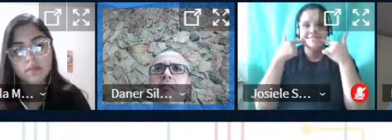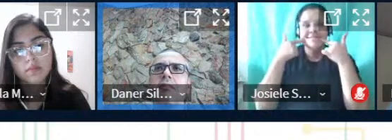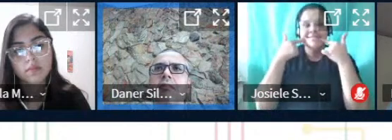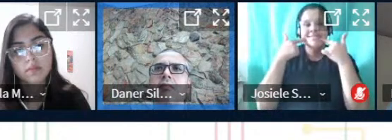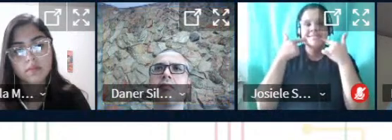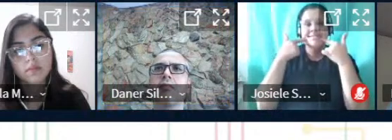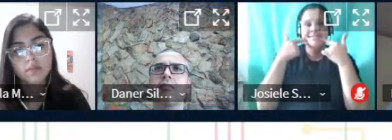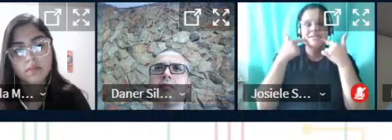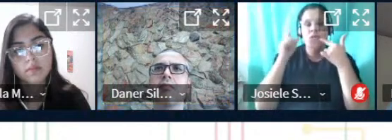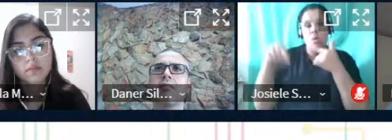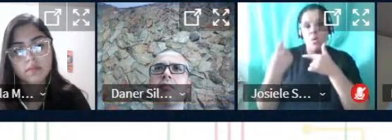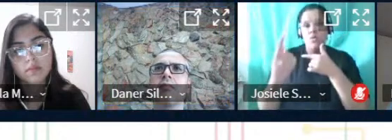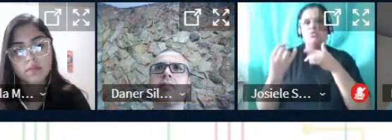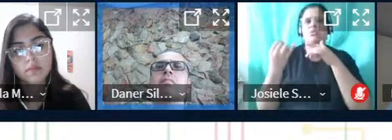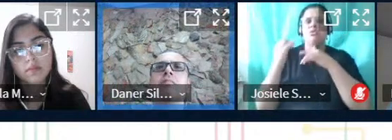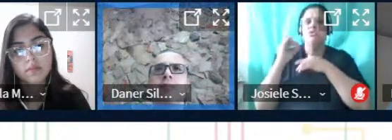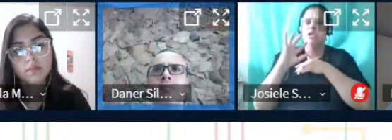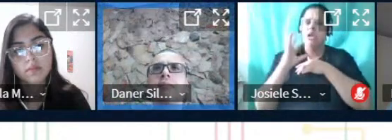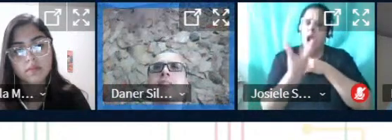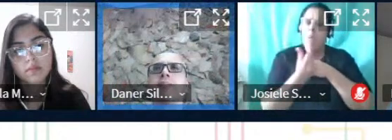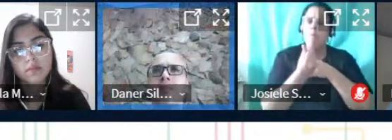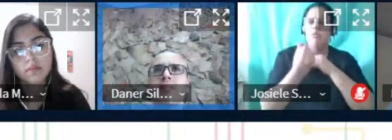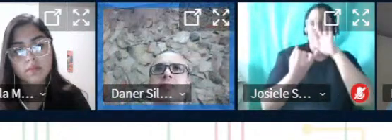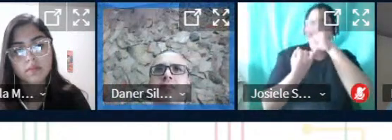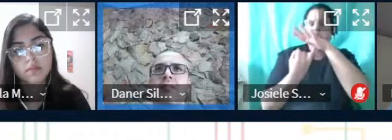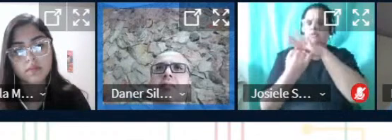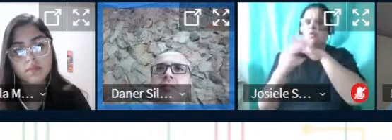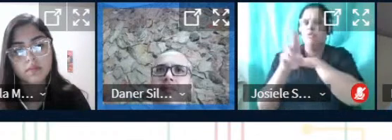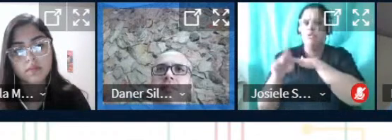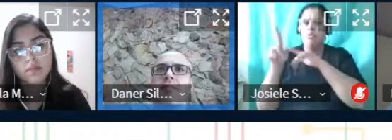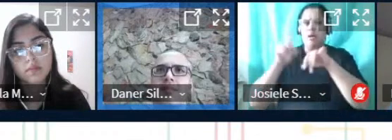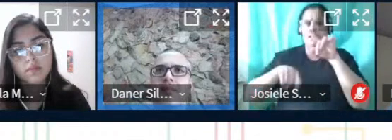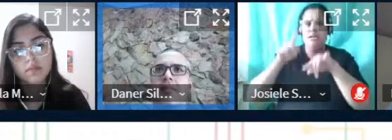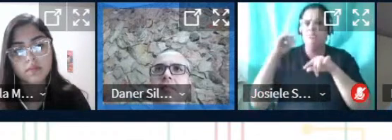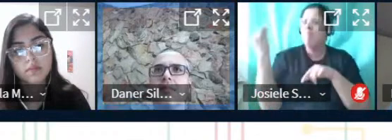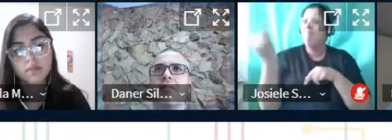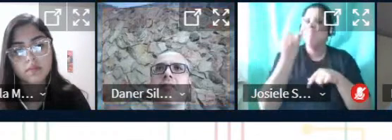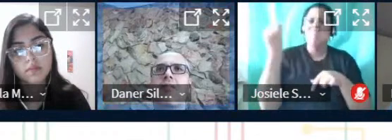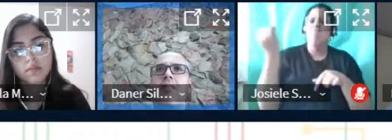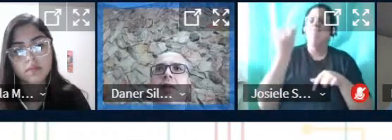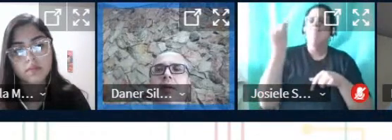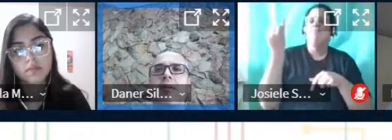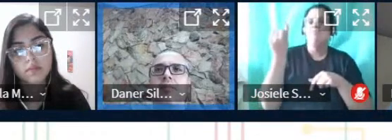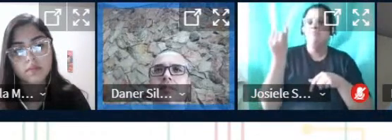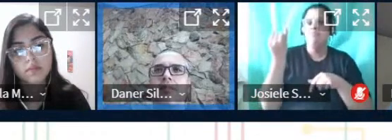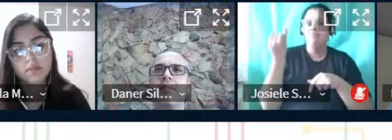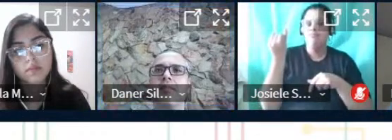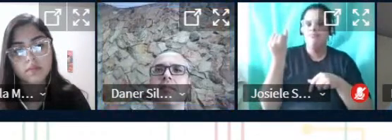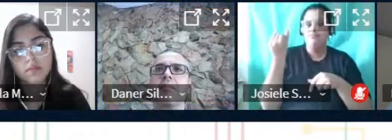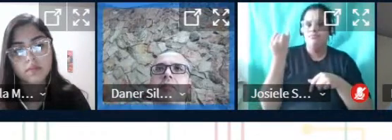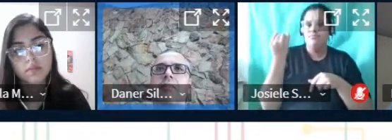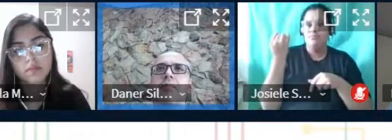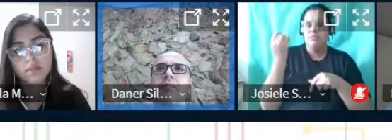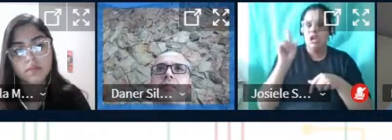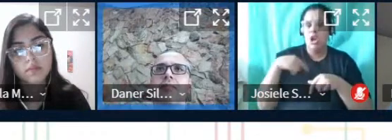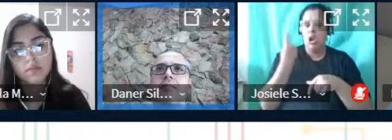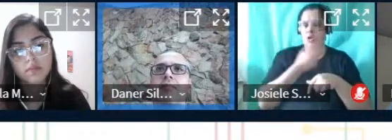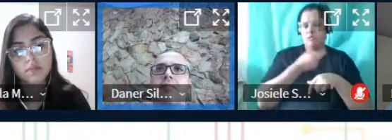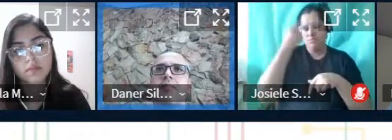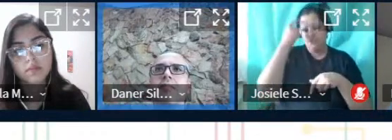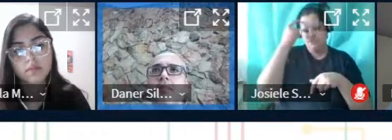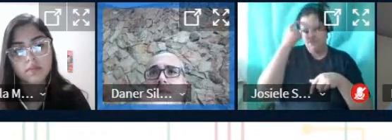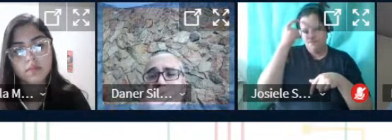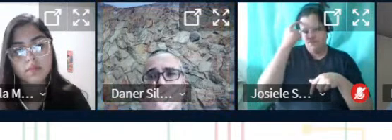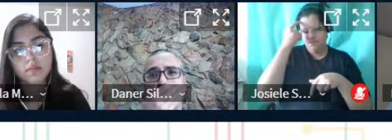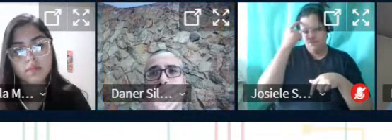de outros IFES estarem utilizando esse material isso é importantíssimo né e faz a gente pensar cada vez mais